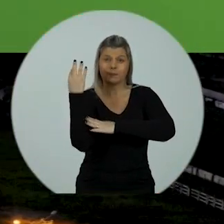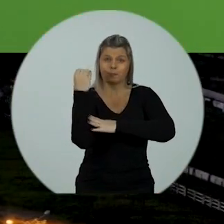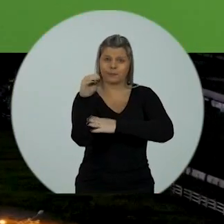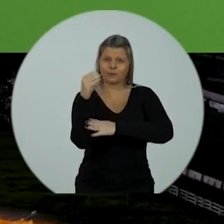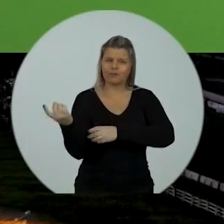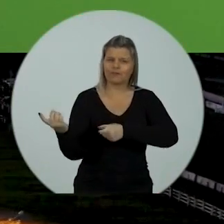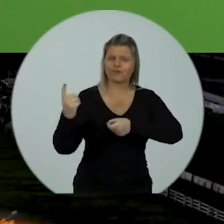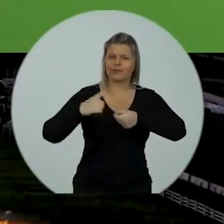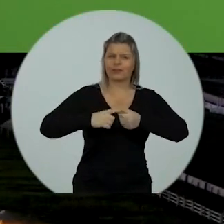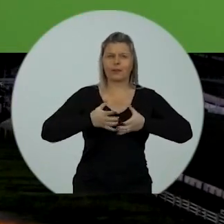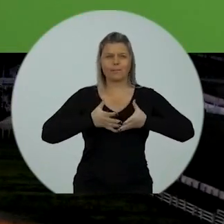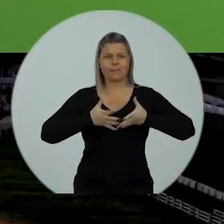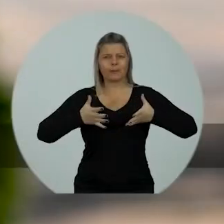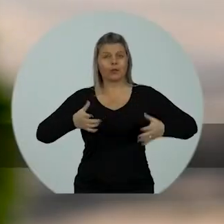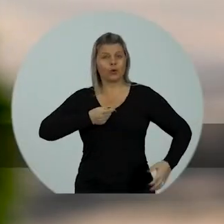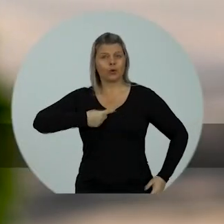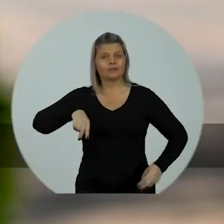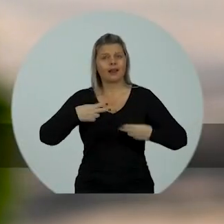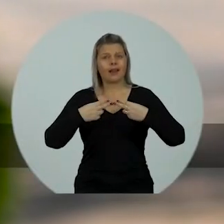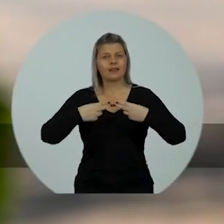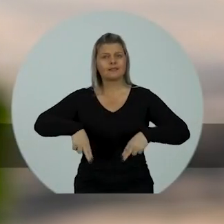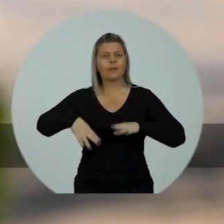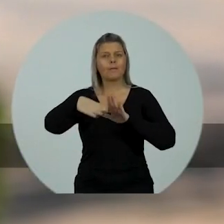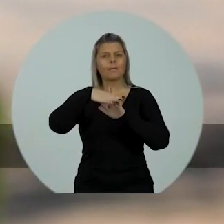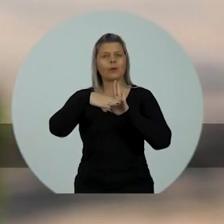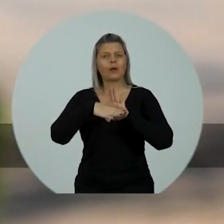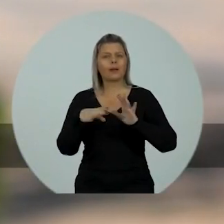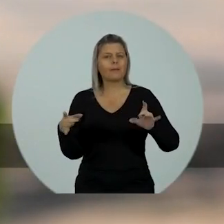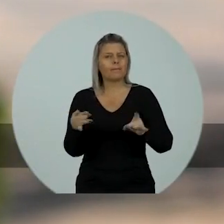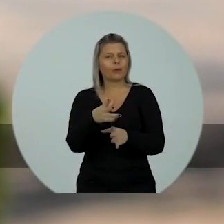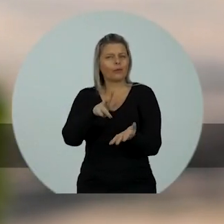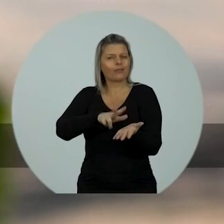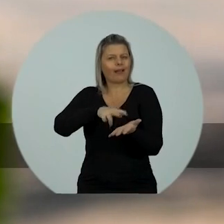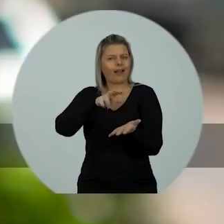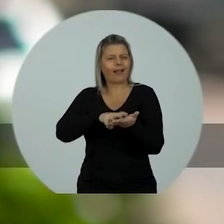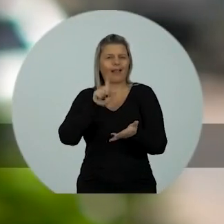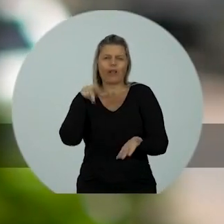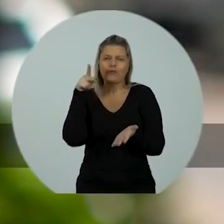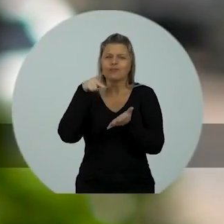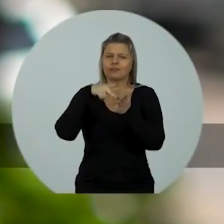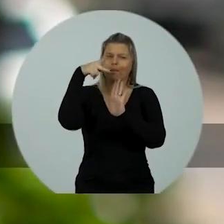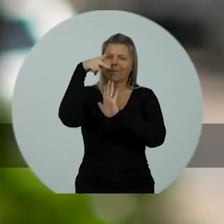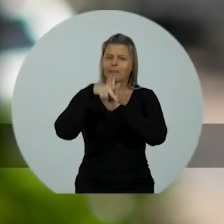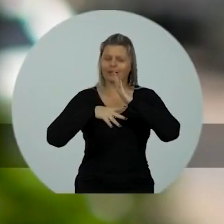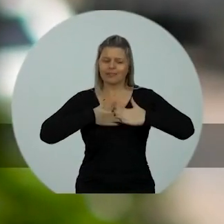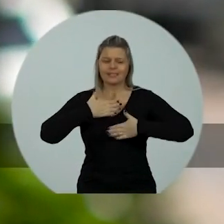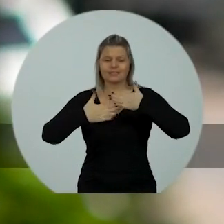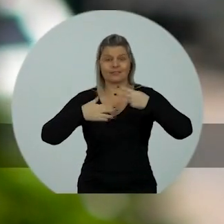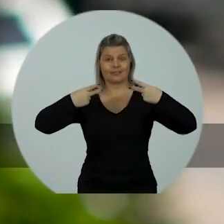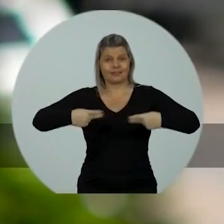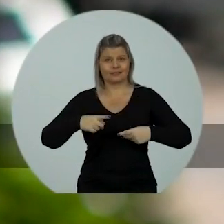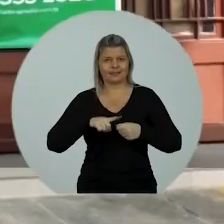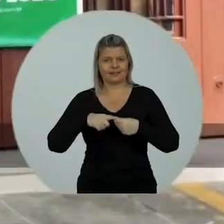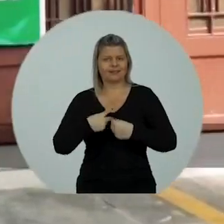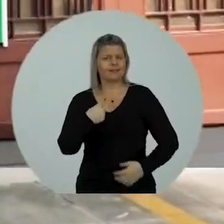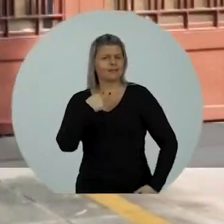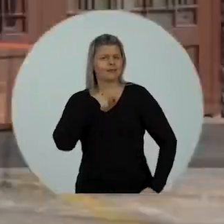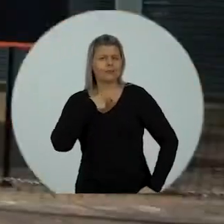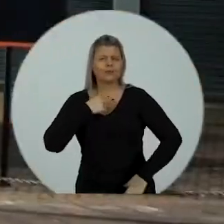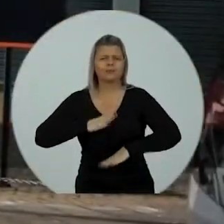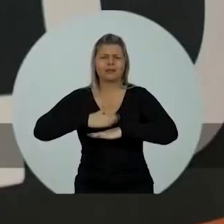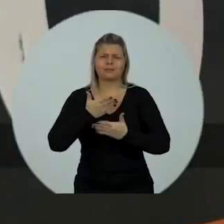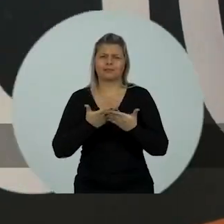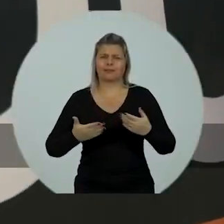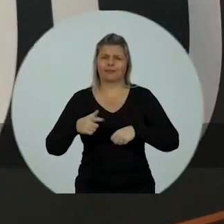Porto Alegre voltar a crescer. Lançamos o Porto Alegre, o verdadeiro plano de desenvolvimento da cidade. Não